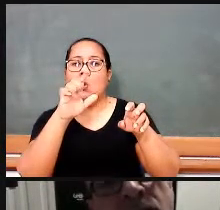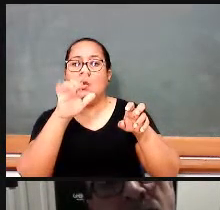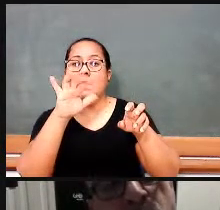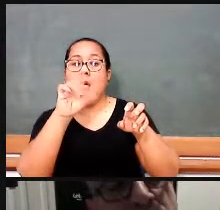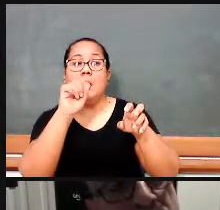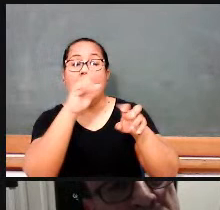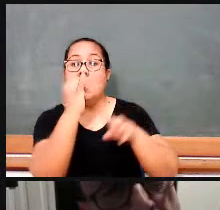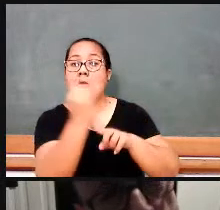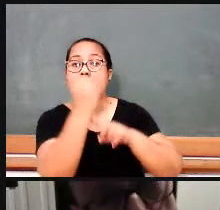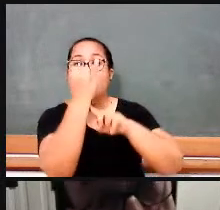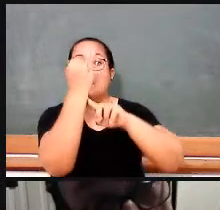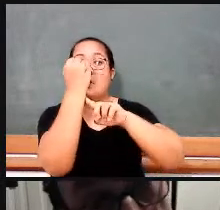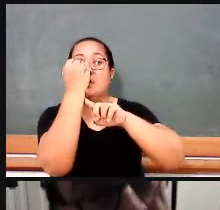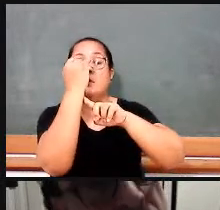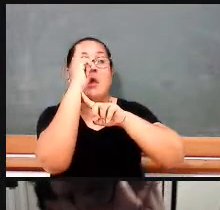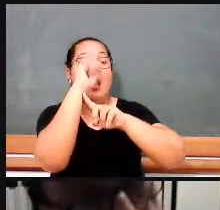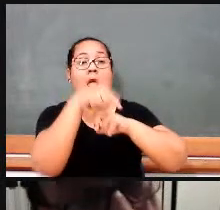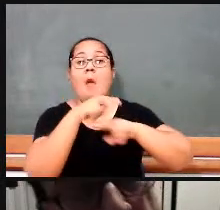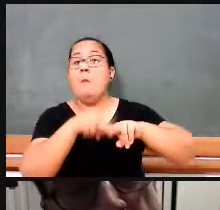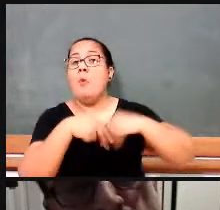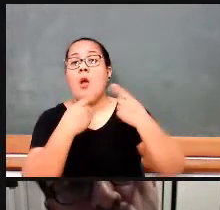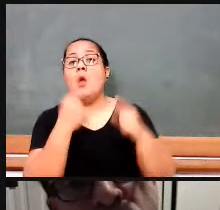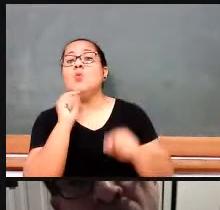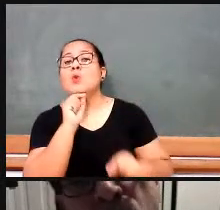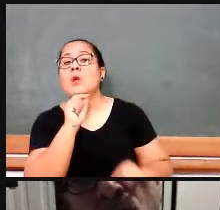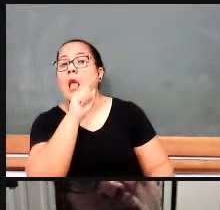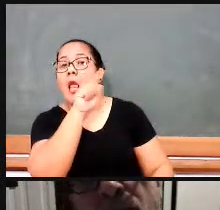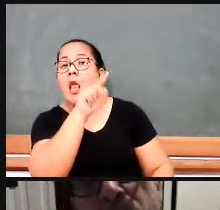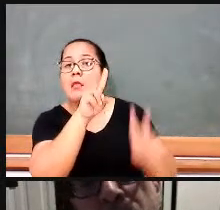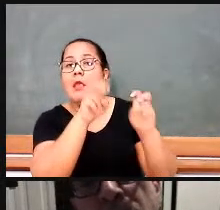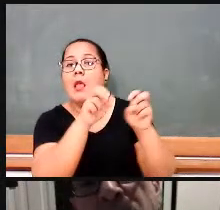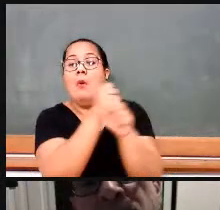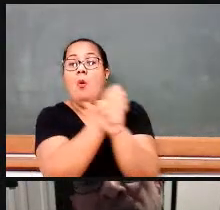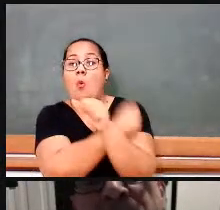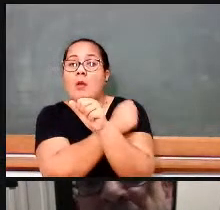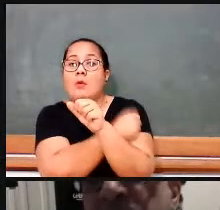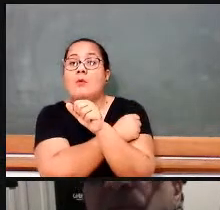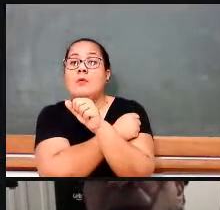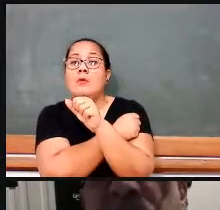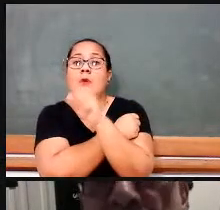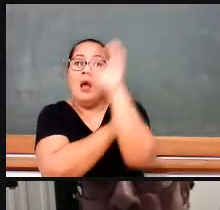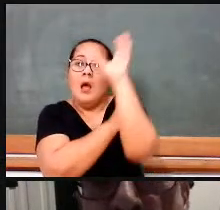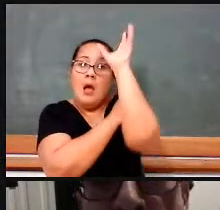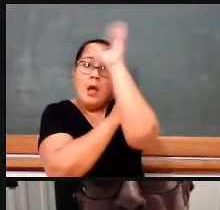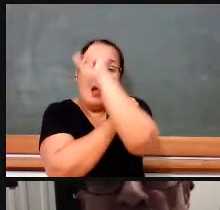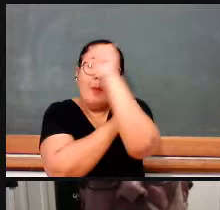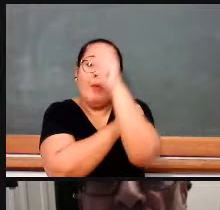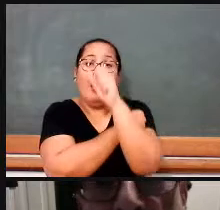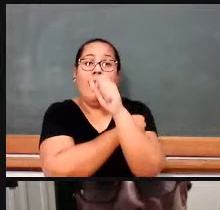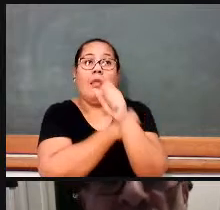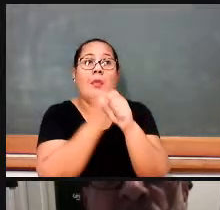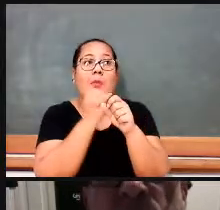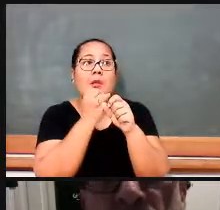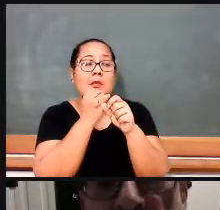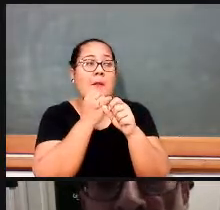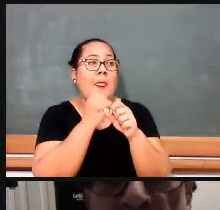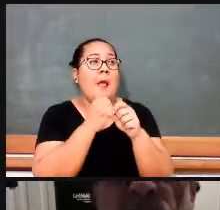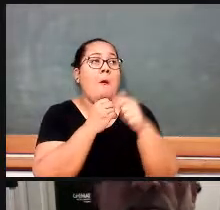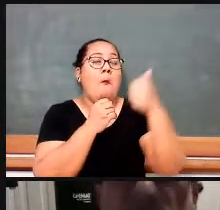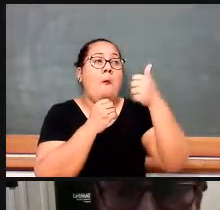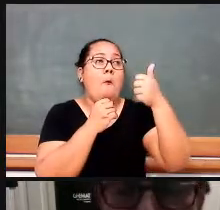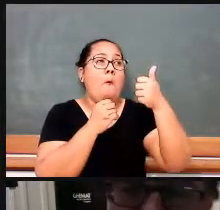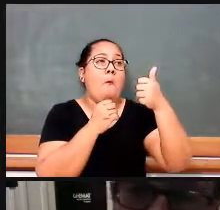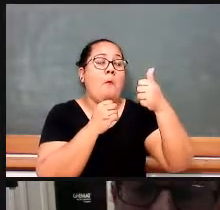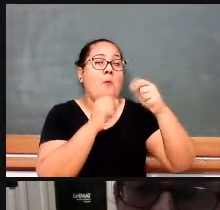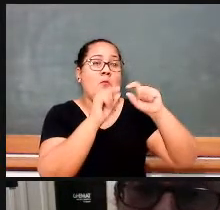euclidiana, por exemplo, por exemplo, os alunos aprendem as ideias de dimensão, uma dimensão, duas dimensões, três